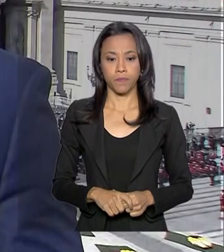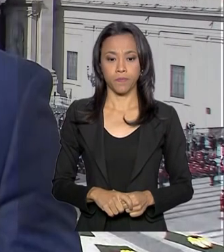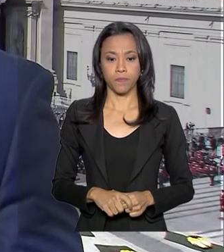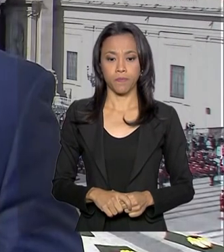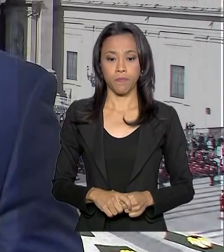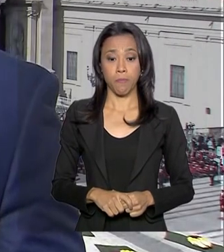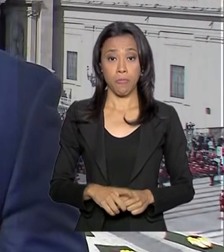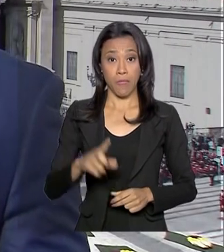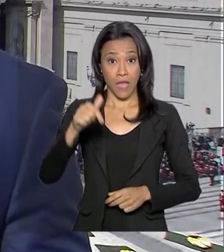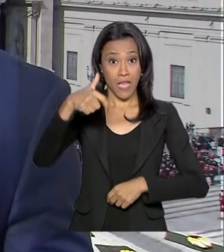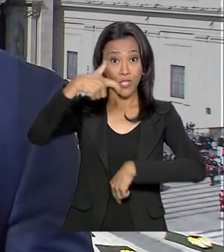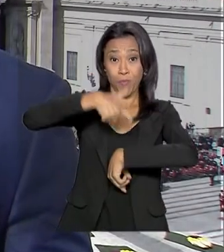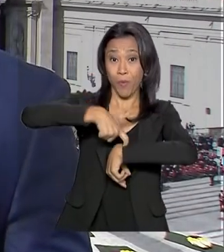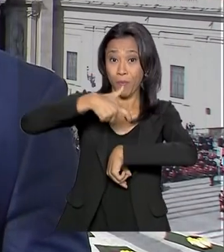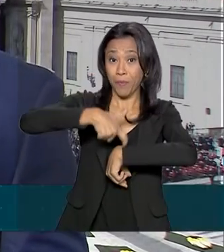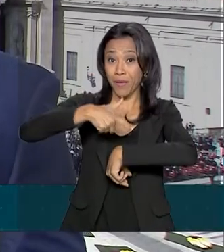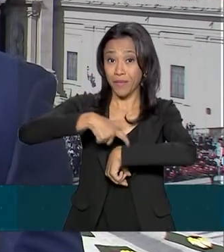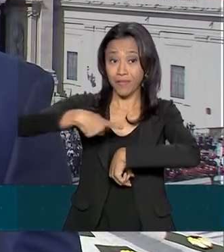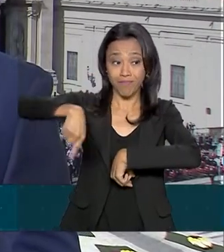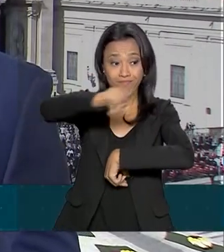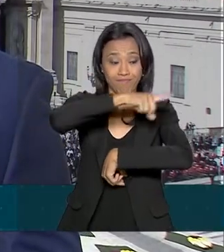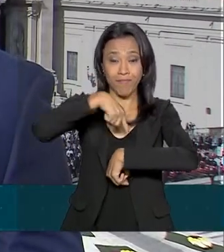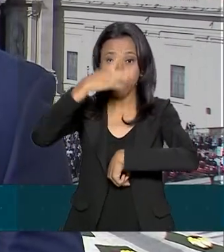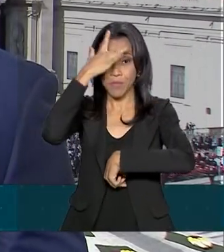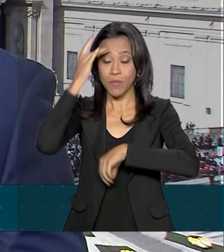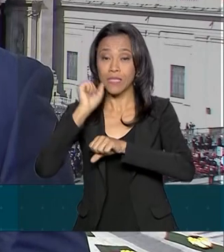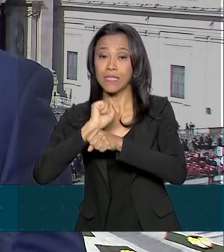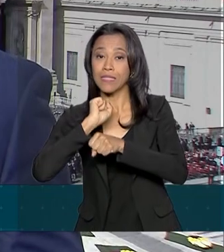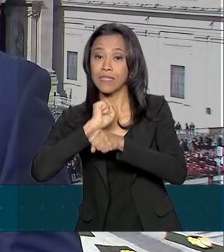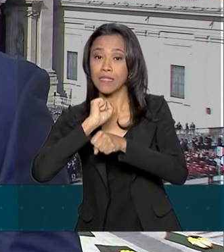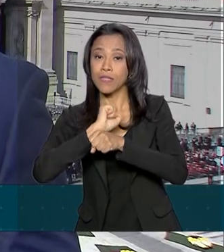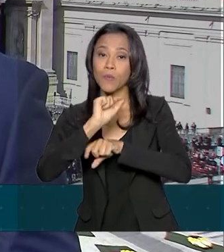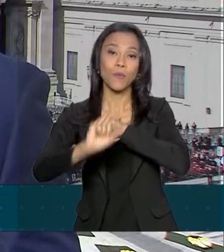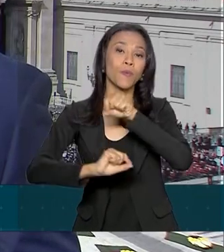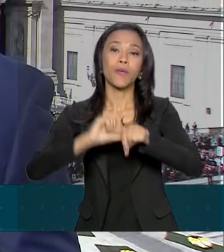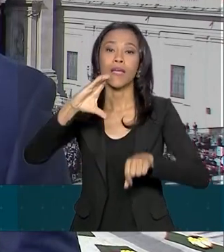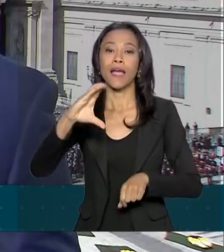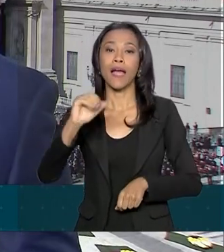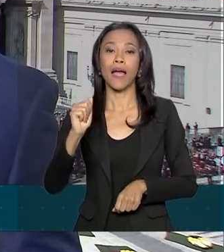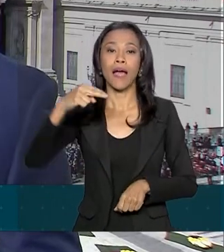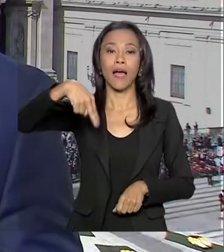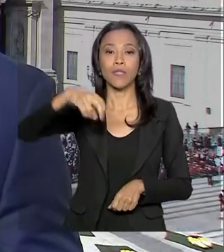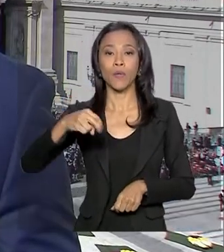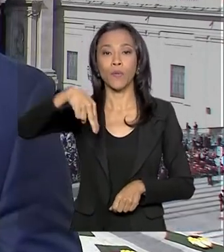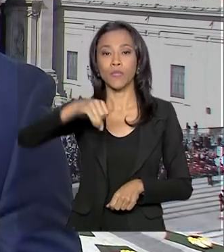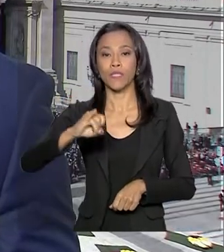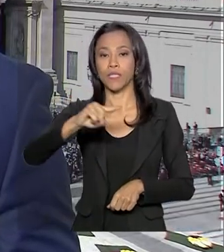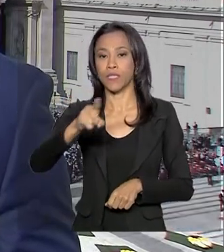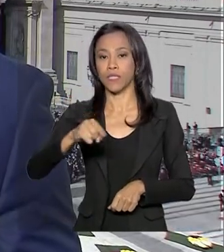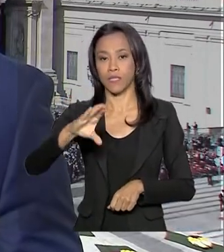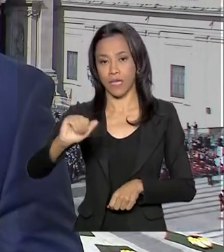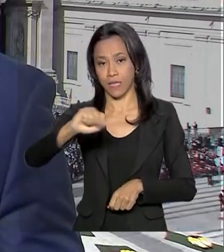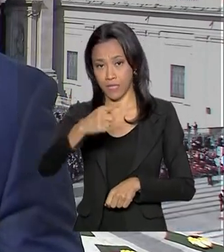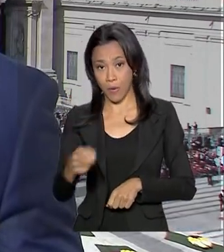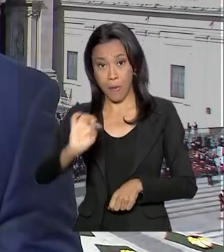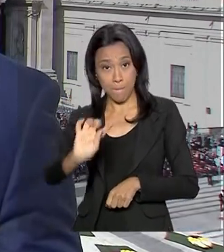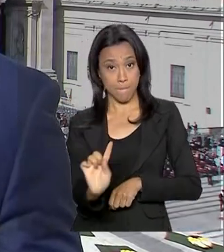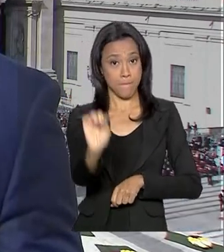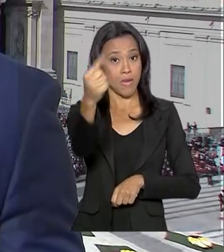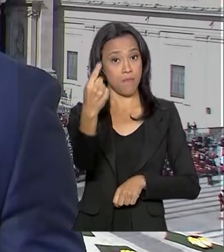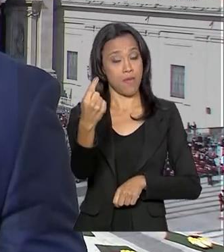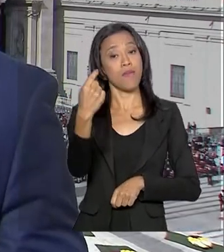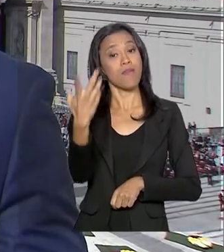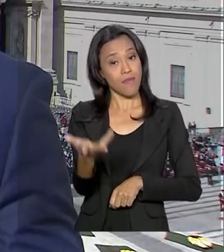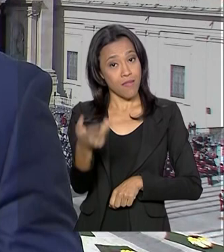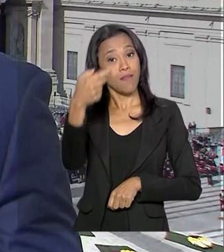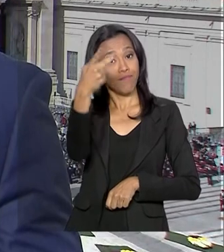Este é o momento mais aguardado pelos fiéis. A canonização da baiana Irmã Dulce, a primeira brasileira a se tornar santa.